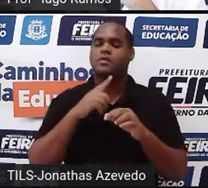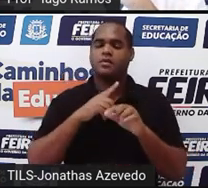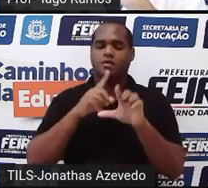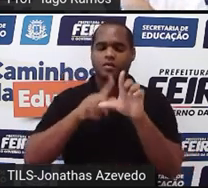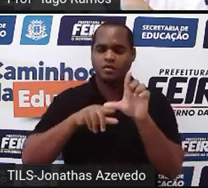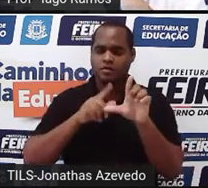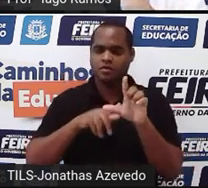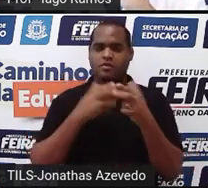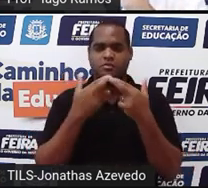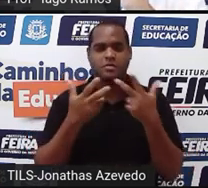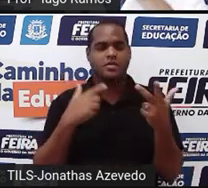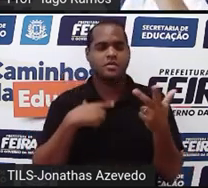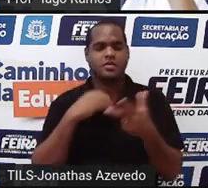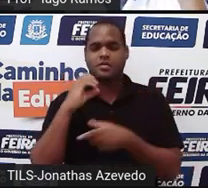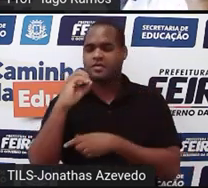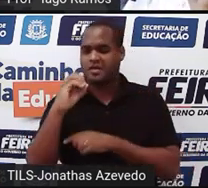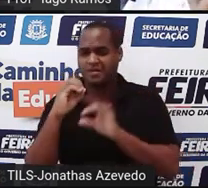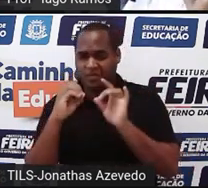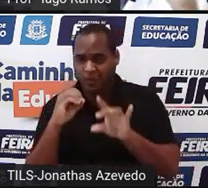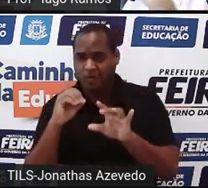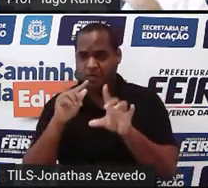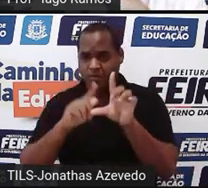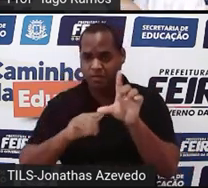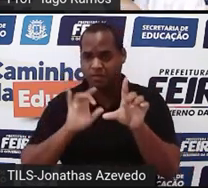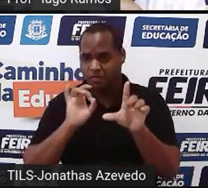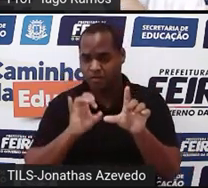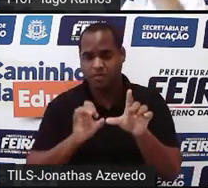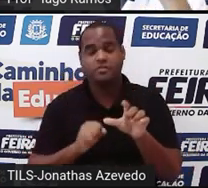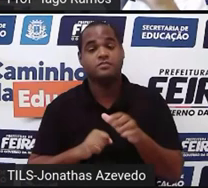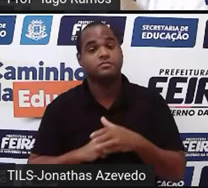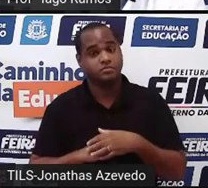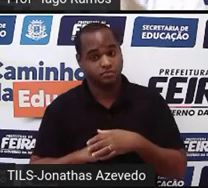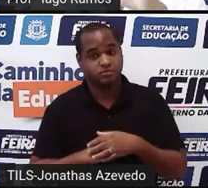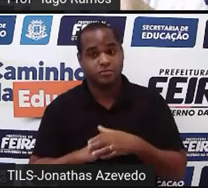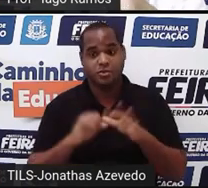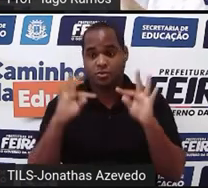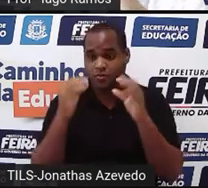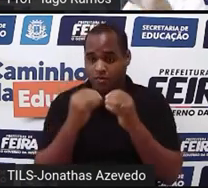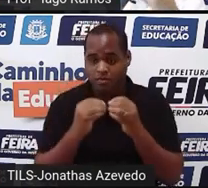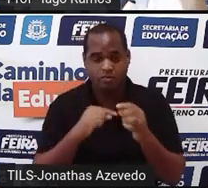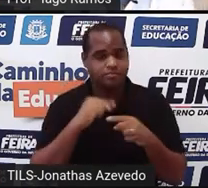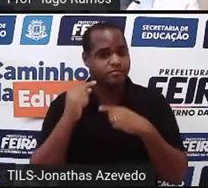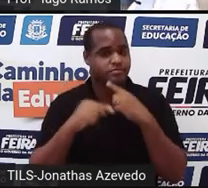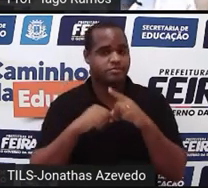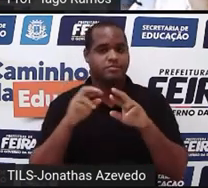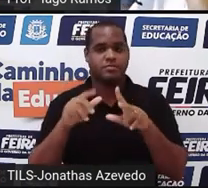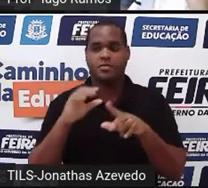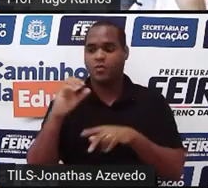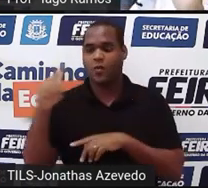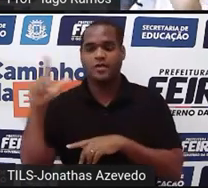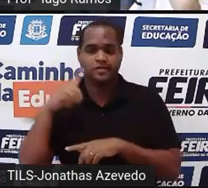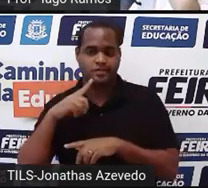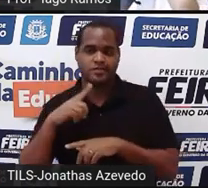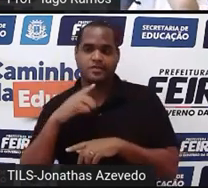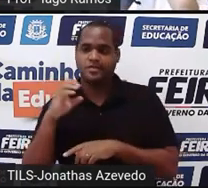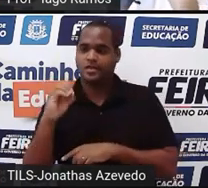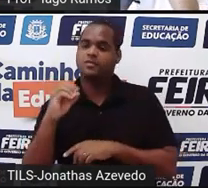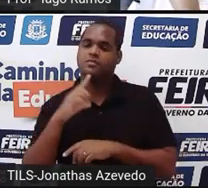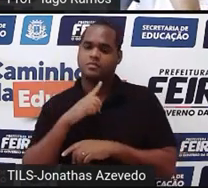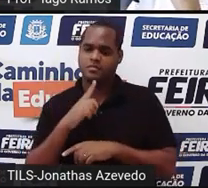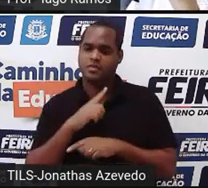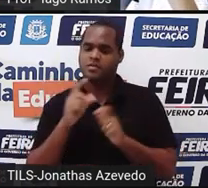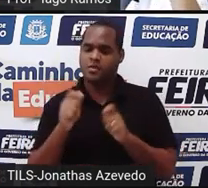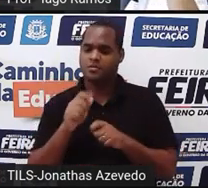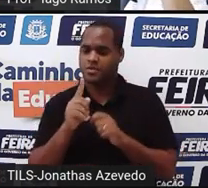tá bom? De zerar só as letras, não zerou tudo, na outra zerou tudo. Cuidado para não confundir.